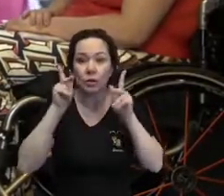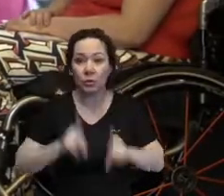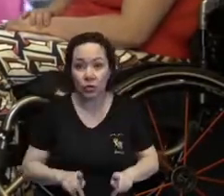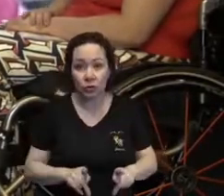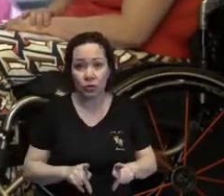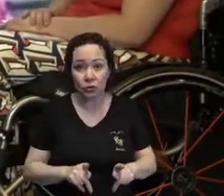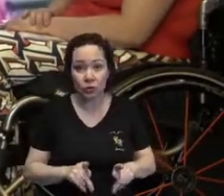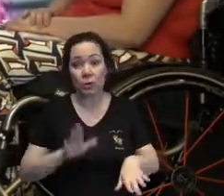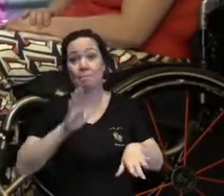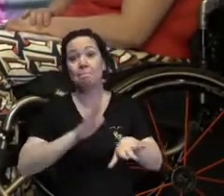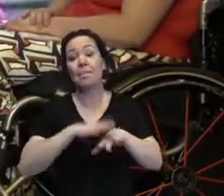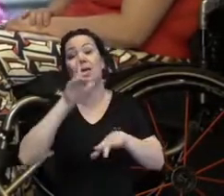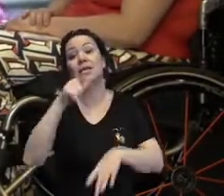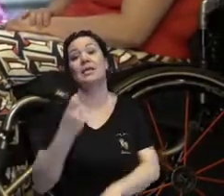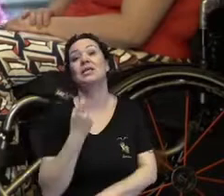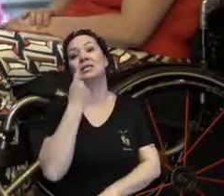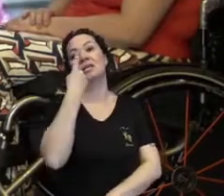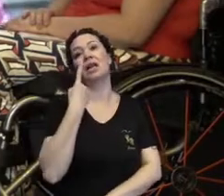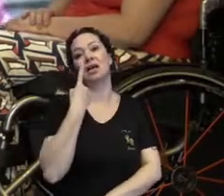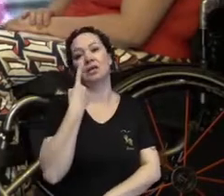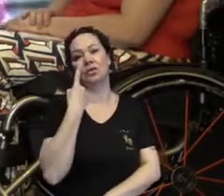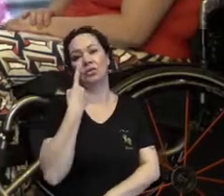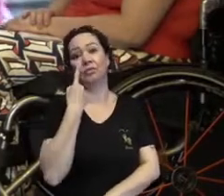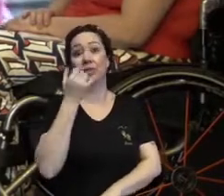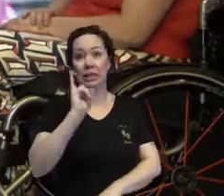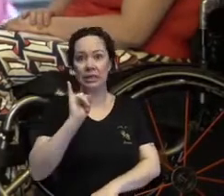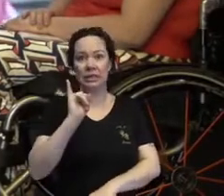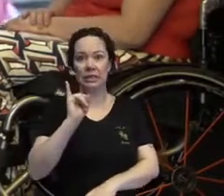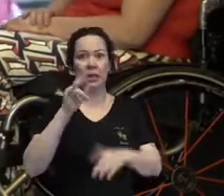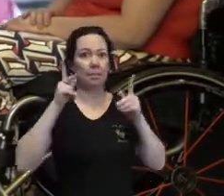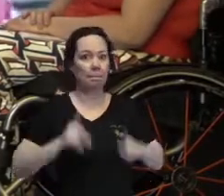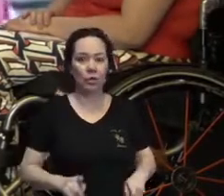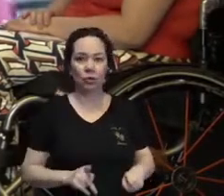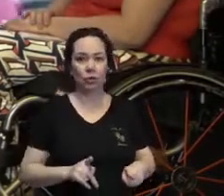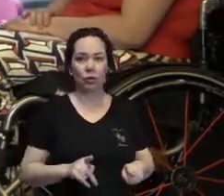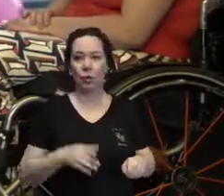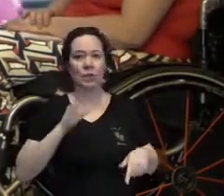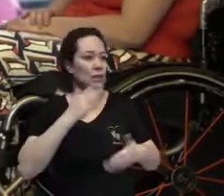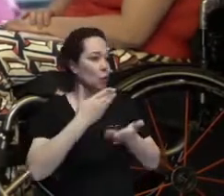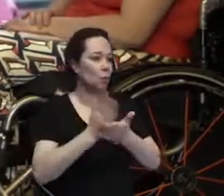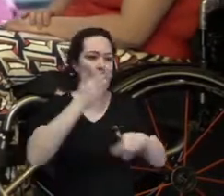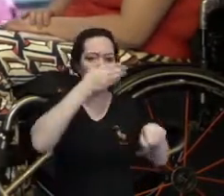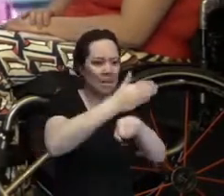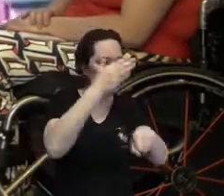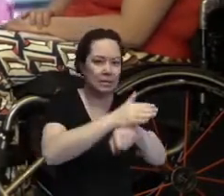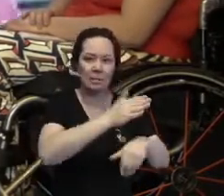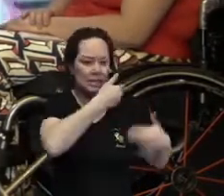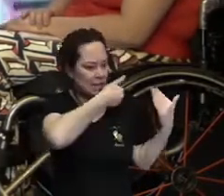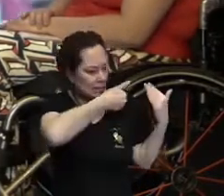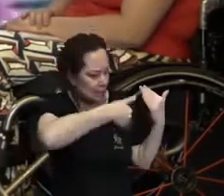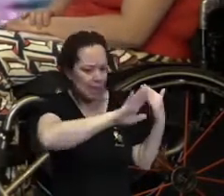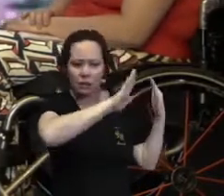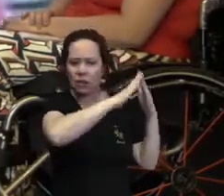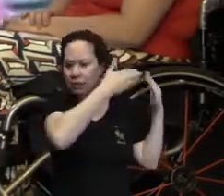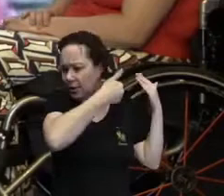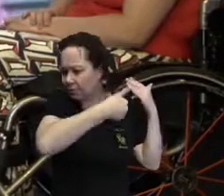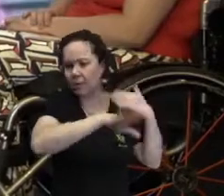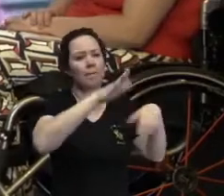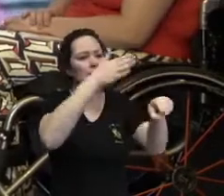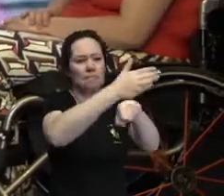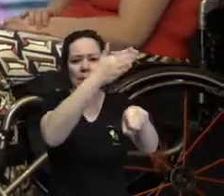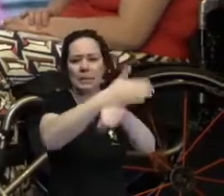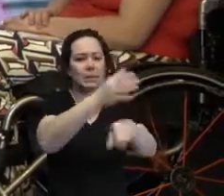acha estranho. se essas pessoas não ocuparem os espaços, gente vai continuar sem saber como